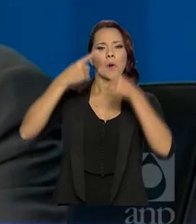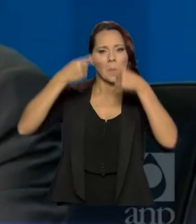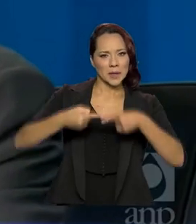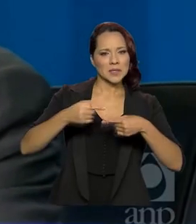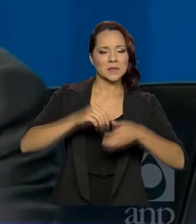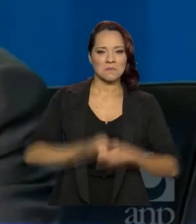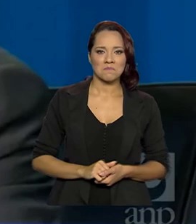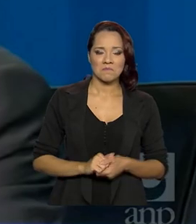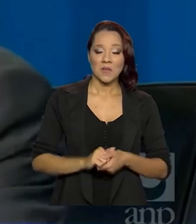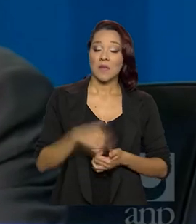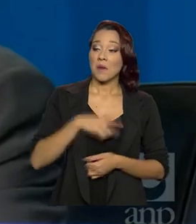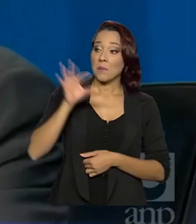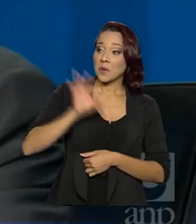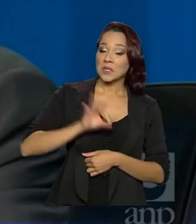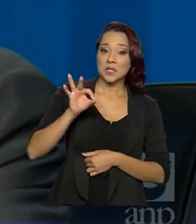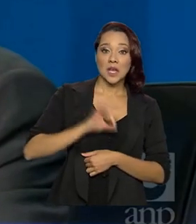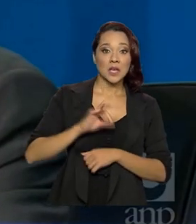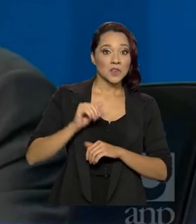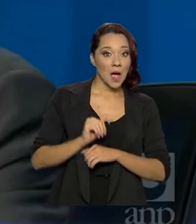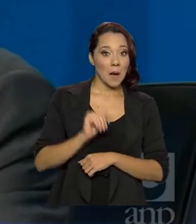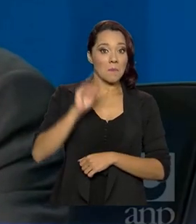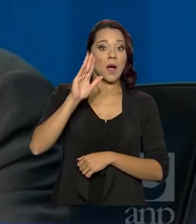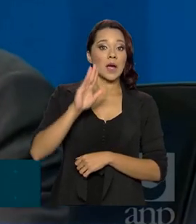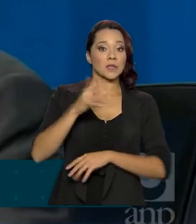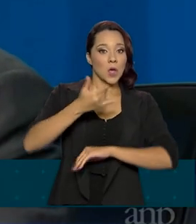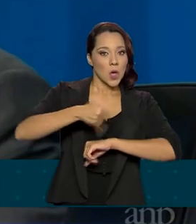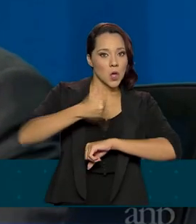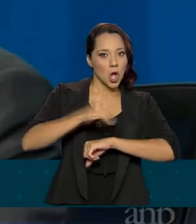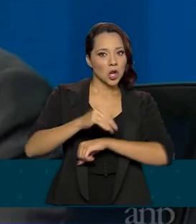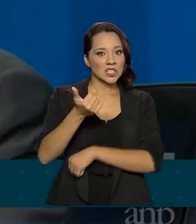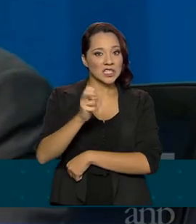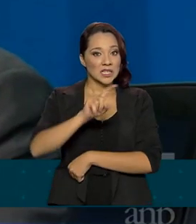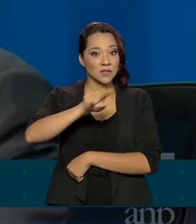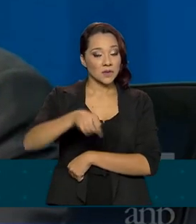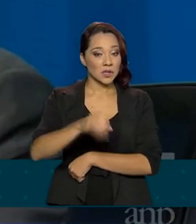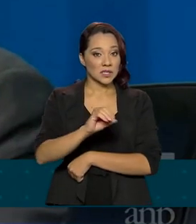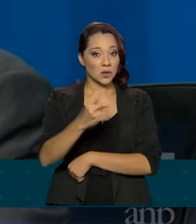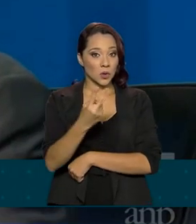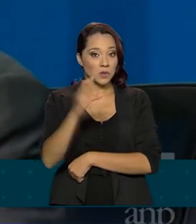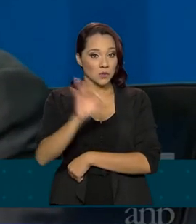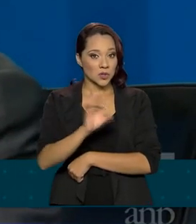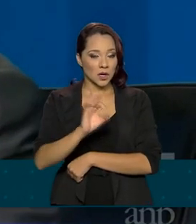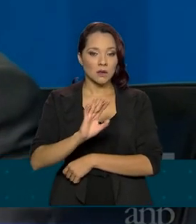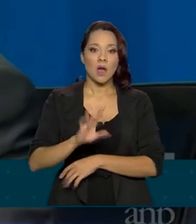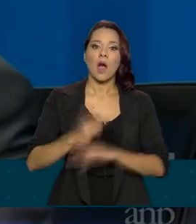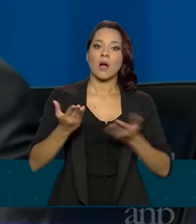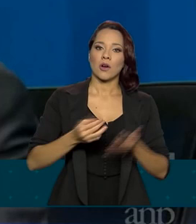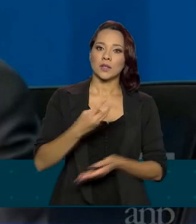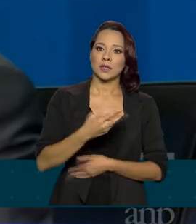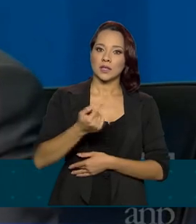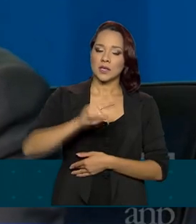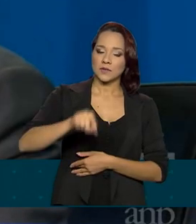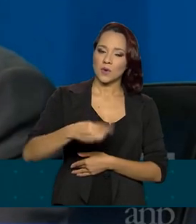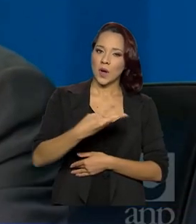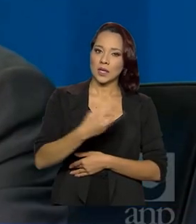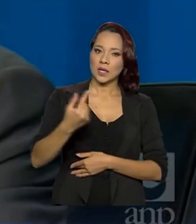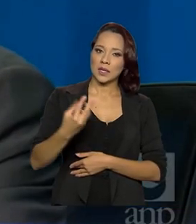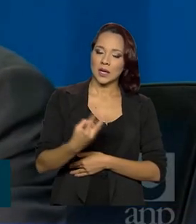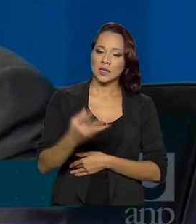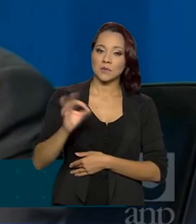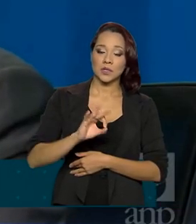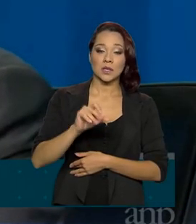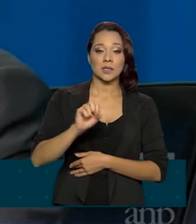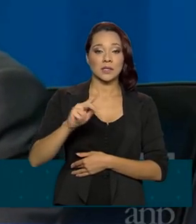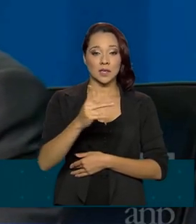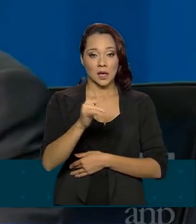elevando o percentual de excedente em óleo de 15,02% para 37,43% em